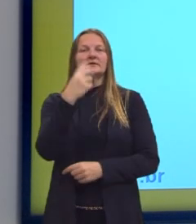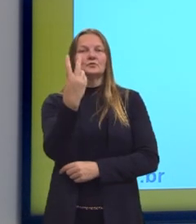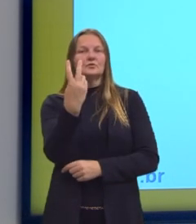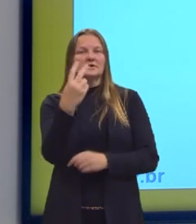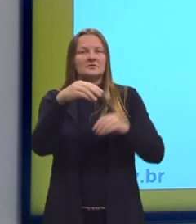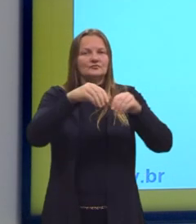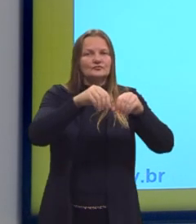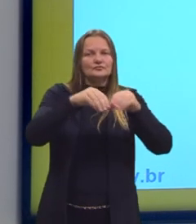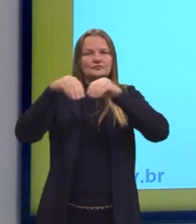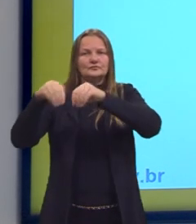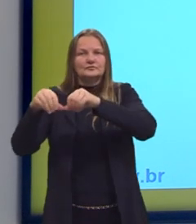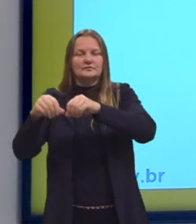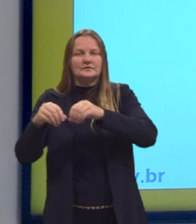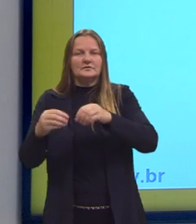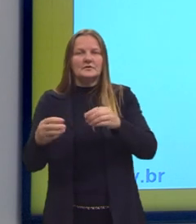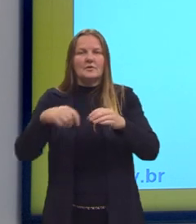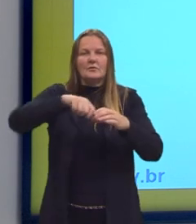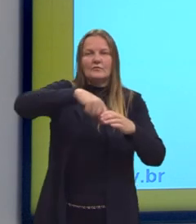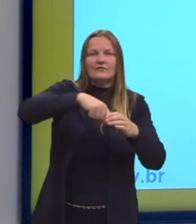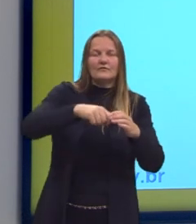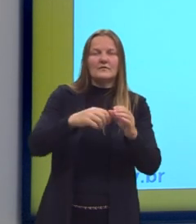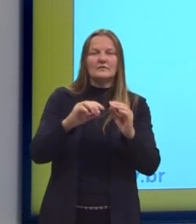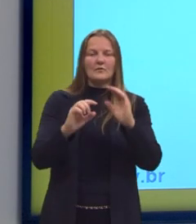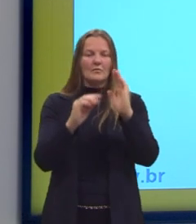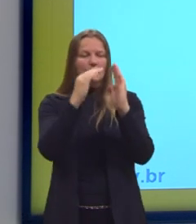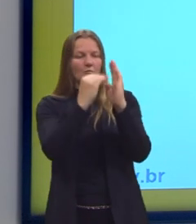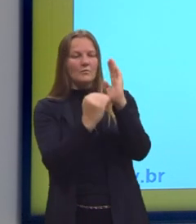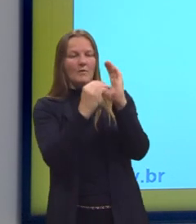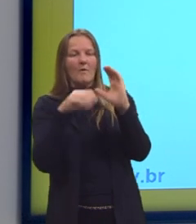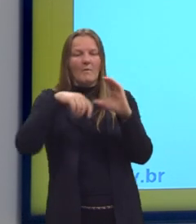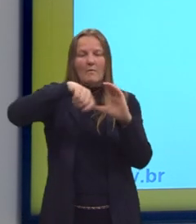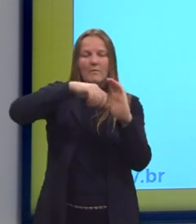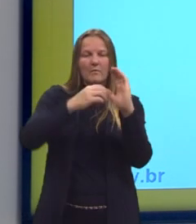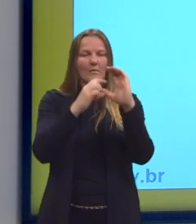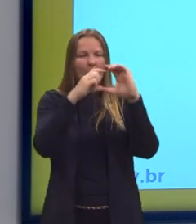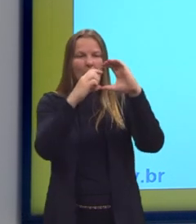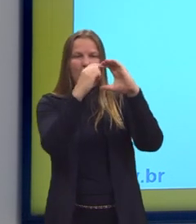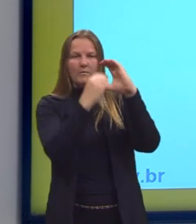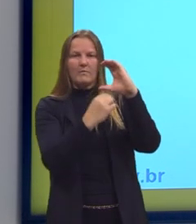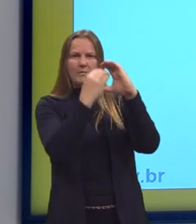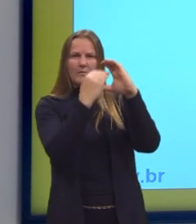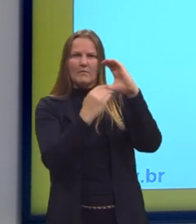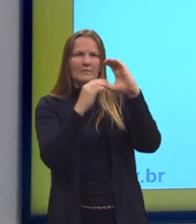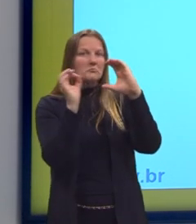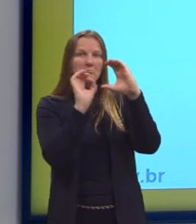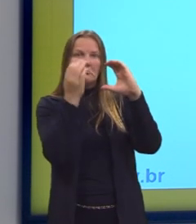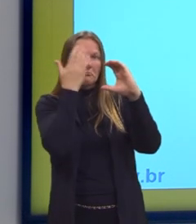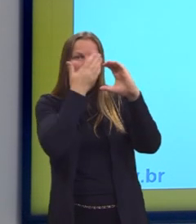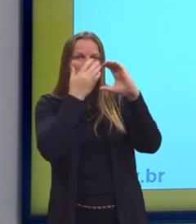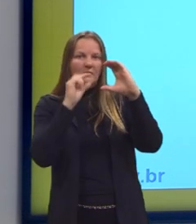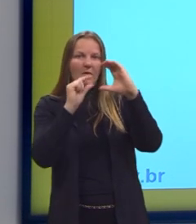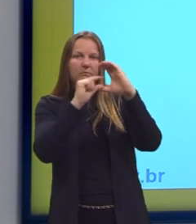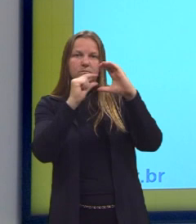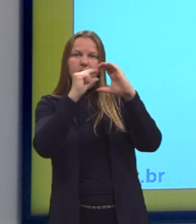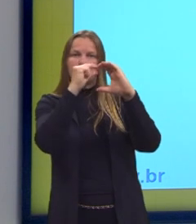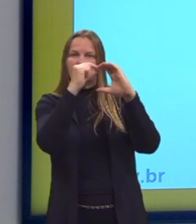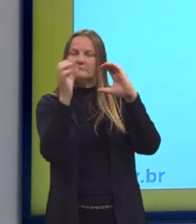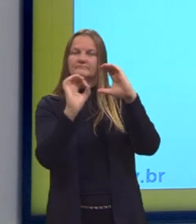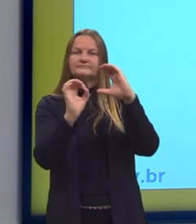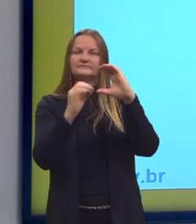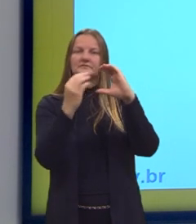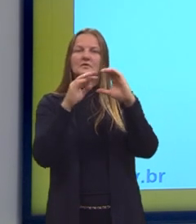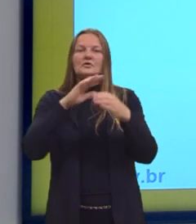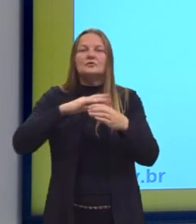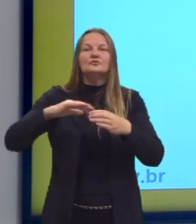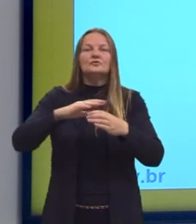substâncias em uma única fase. Eu não enxergo a diferença das fases, dos componentes. E essas soluções,